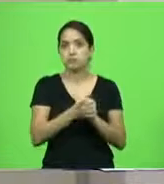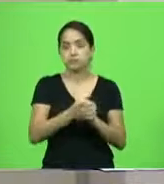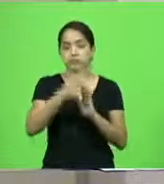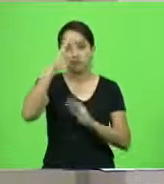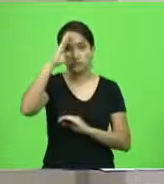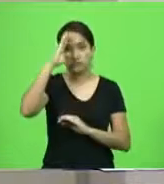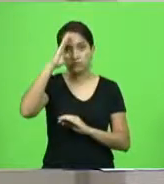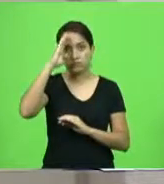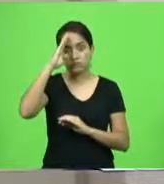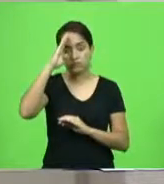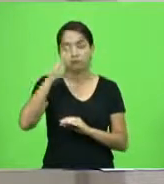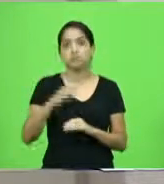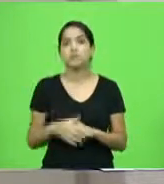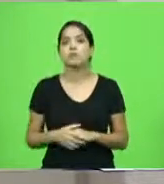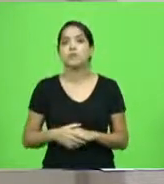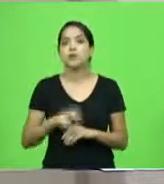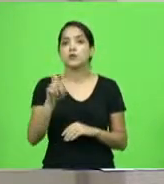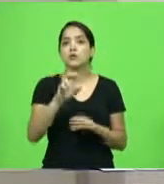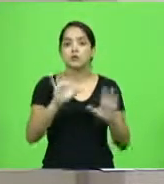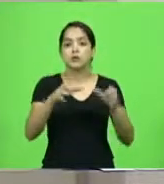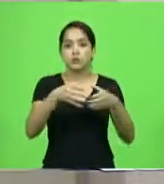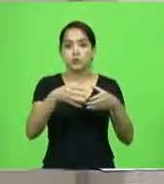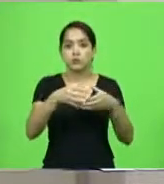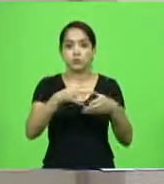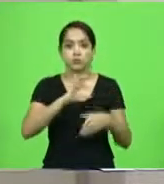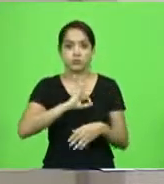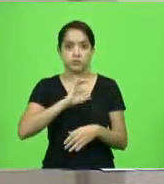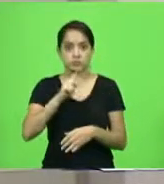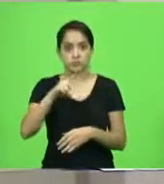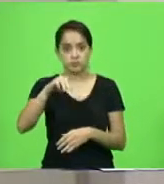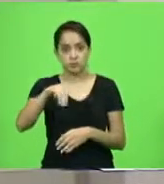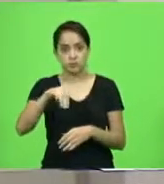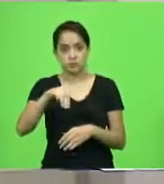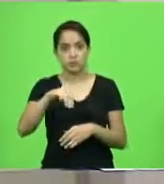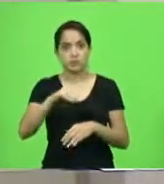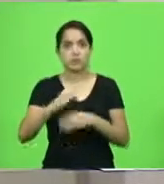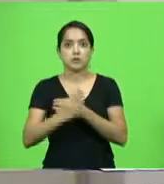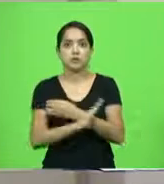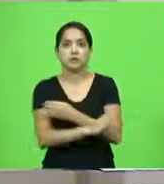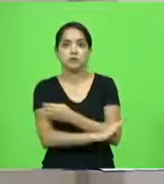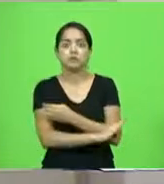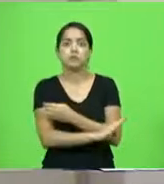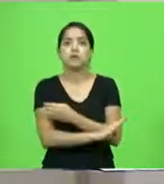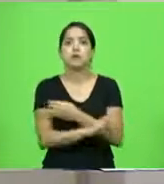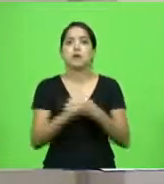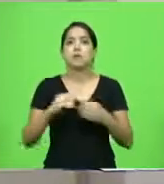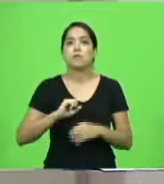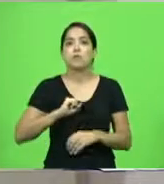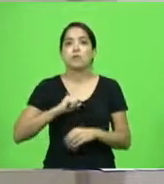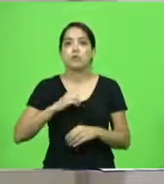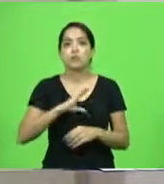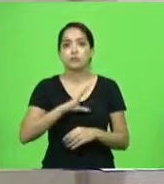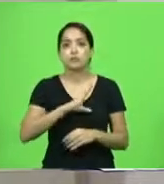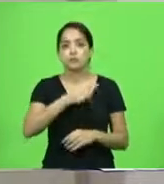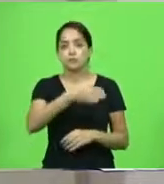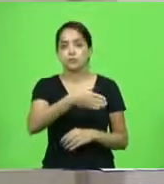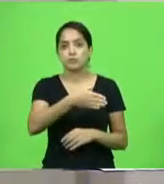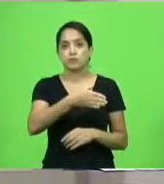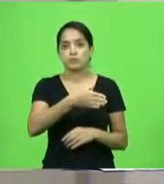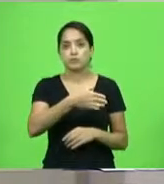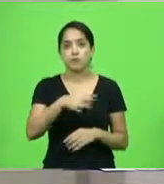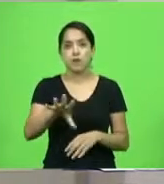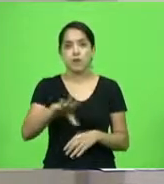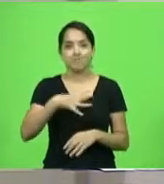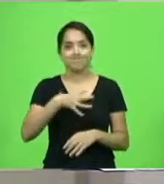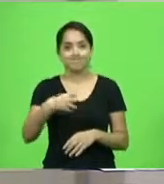Tiago Mota do 5º Batalhão de Polícia Militar de Tubarão pelo ato de bravura ao impedirem um homem de tirar a própria